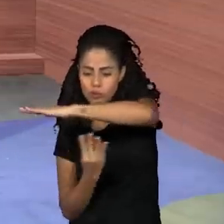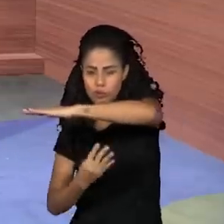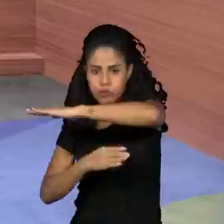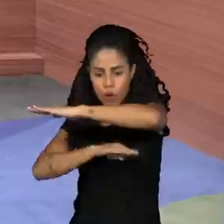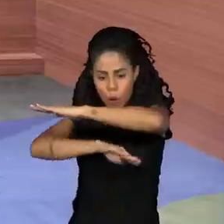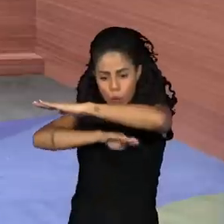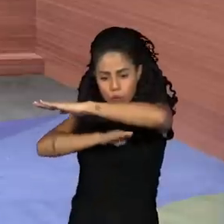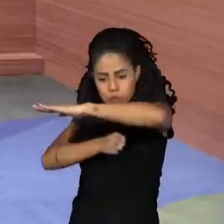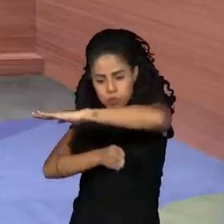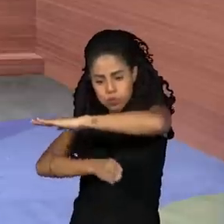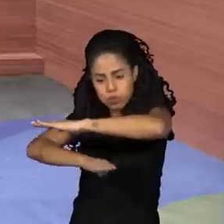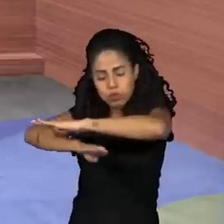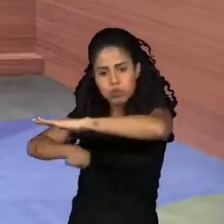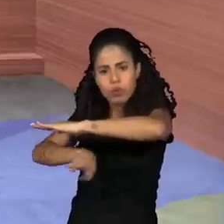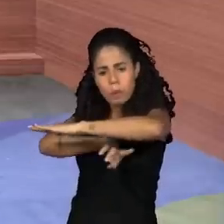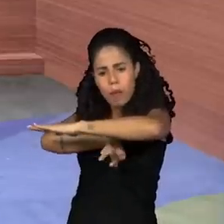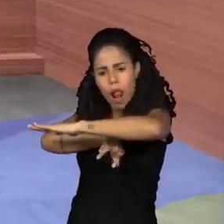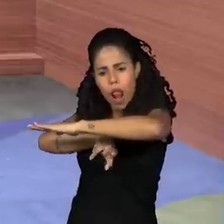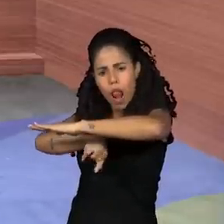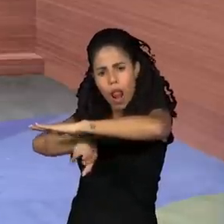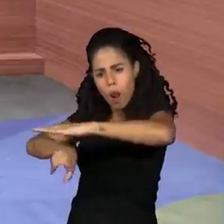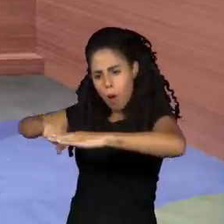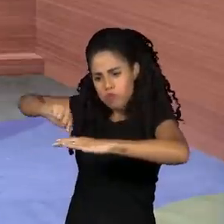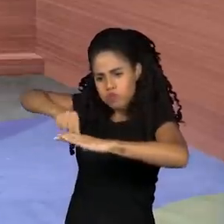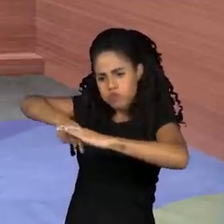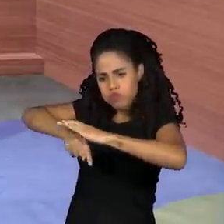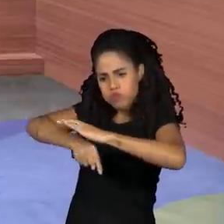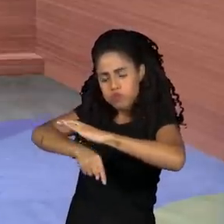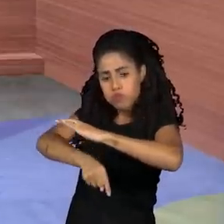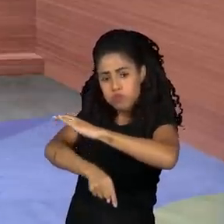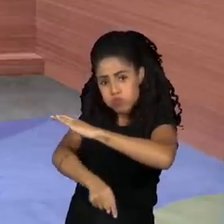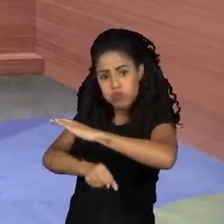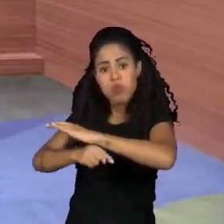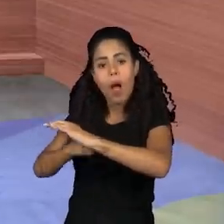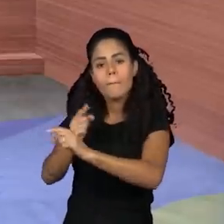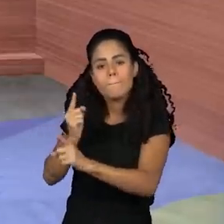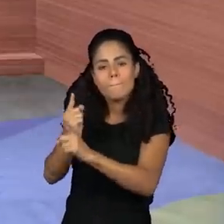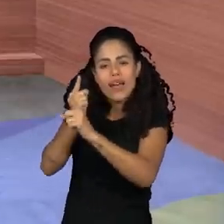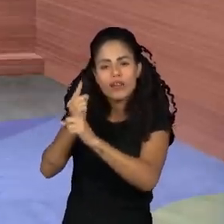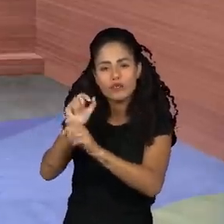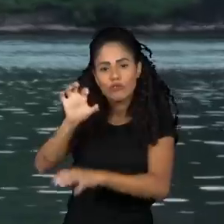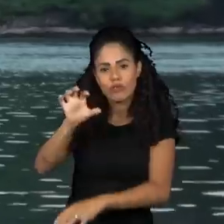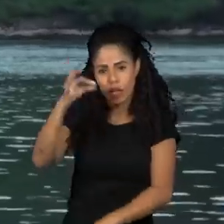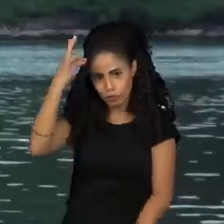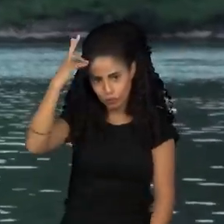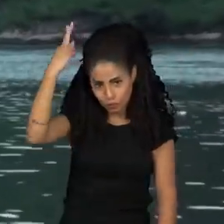oásis de biodiversidade no sul do Atlântico, perto da costa do Espírito Santo.